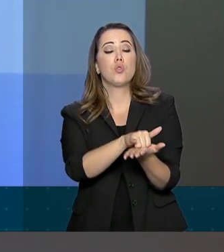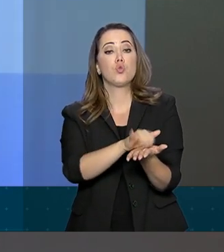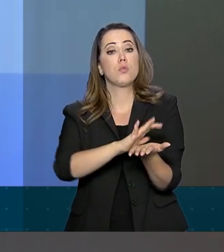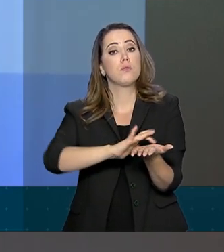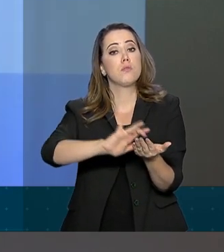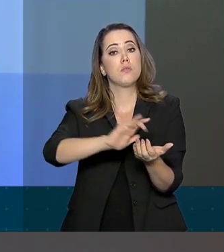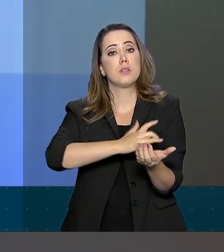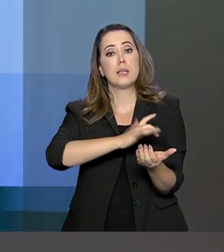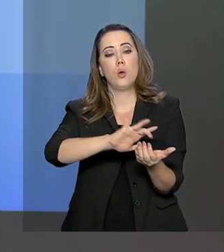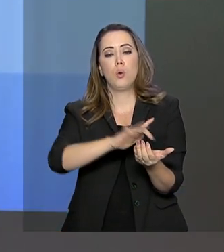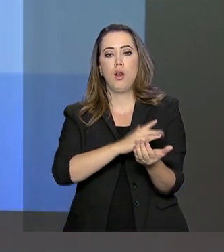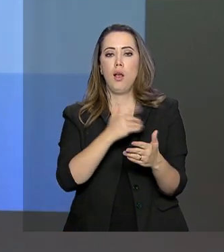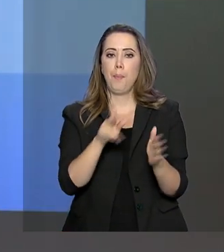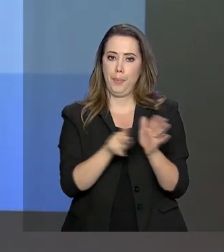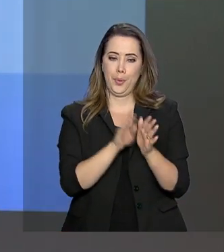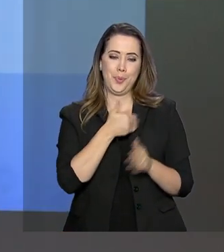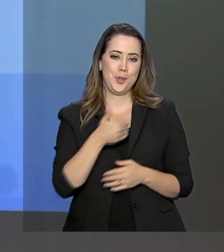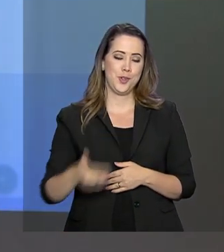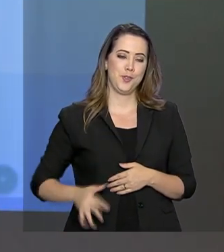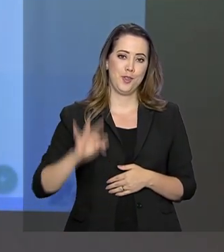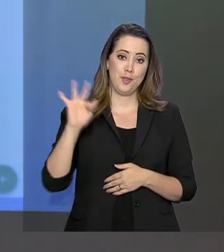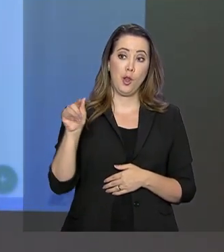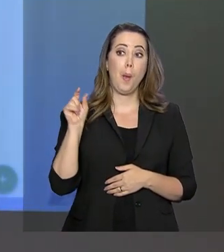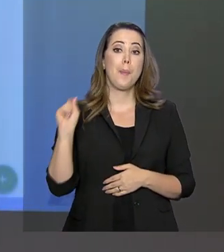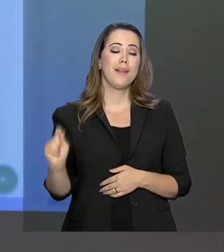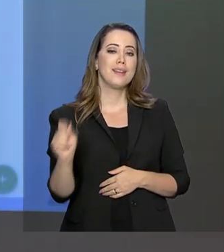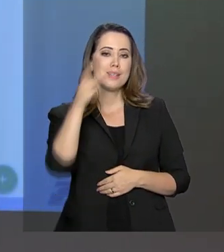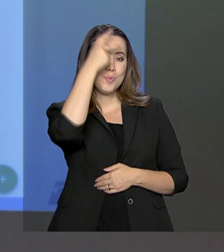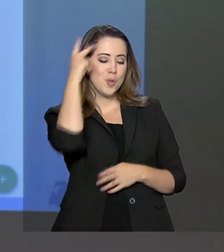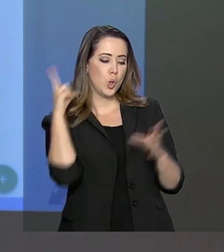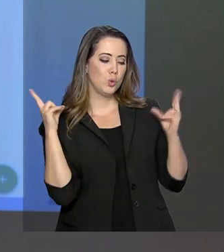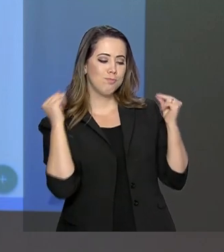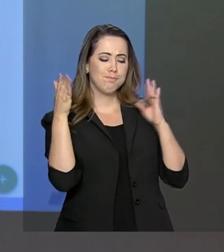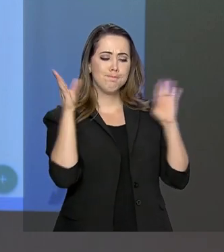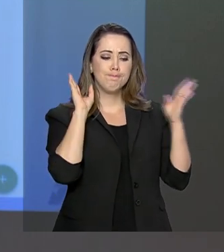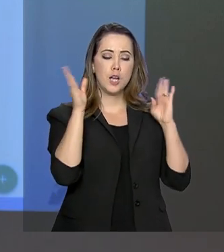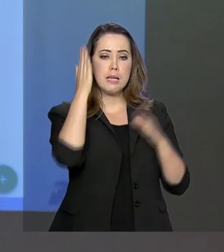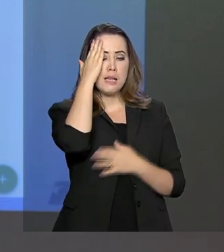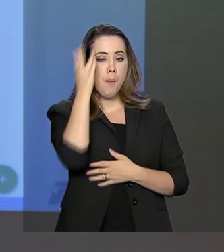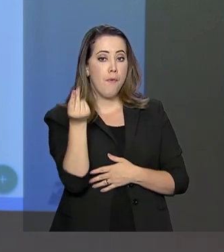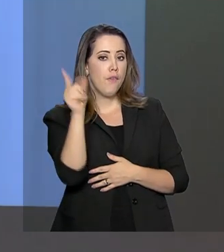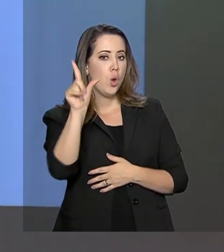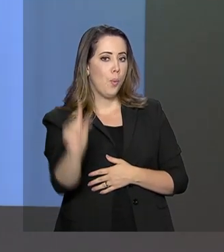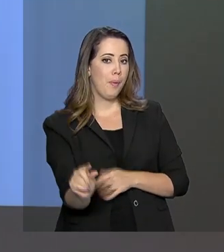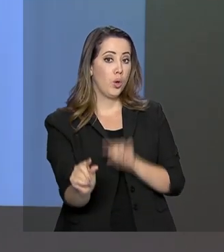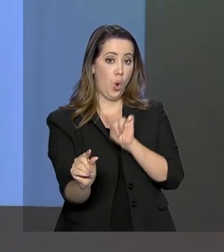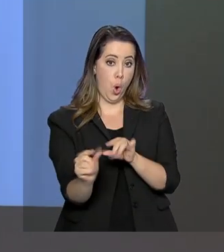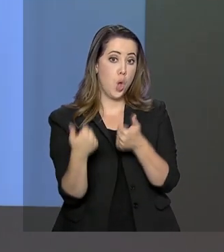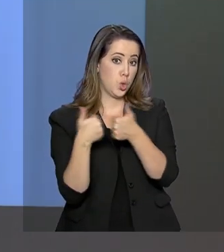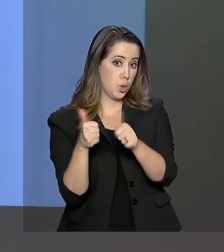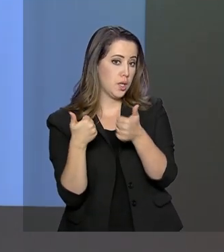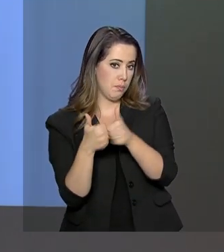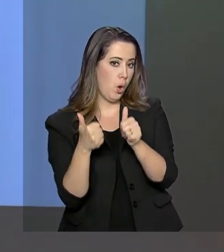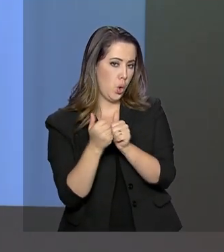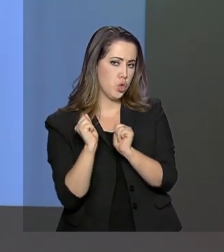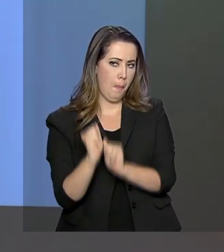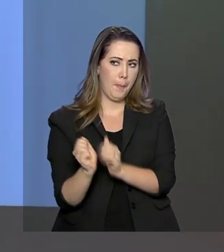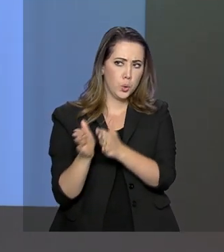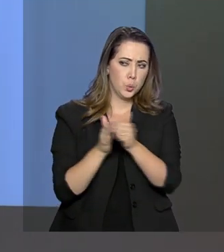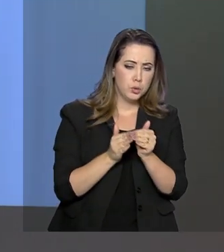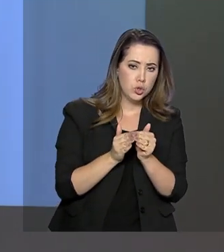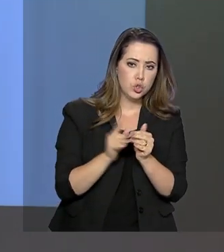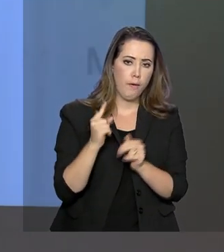desenvolvido pelo governo federal para que os caminhoneiros saibam o valor mínimo do frete que poderão cobrar em cada